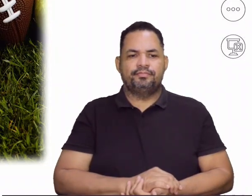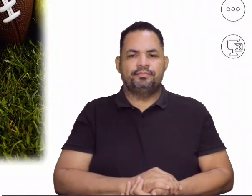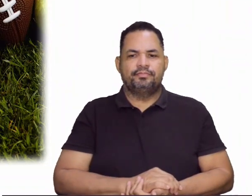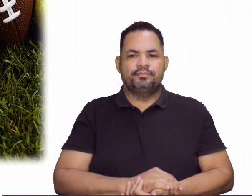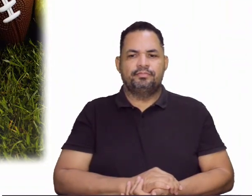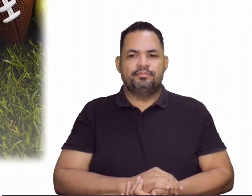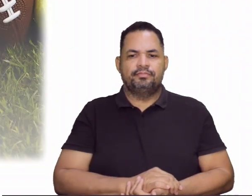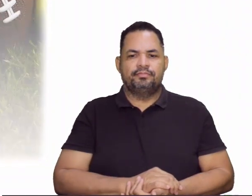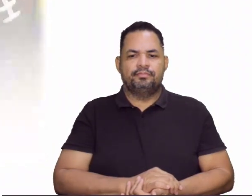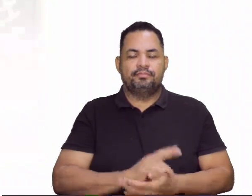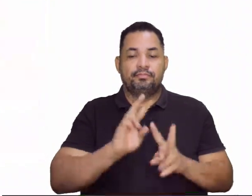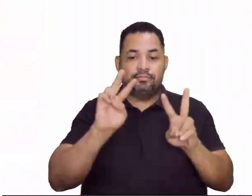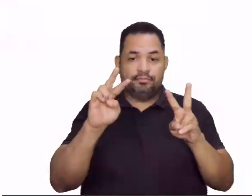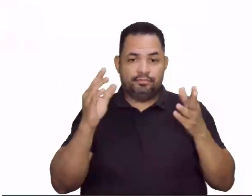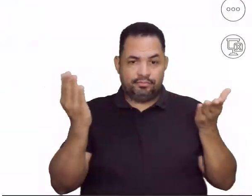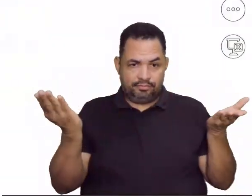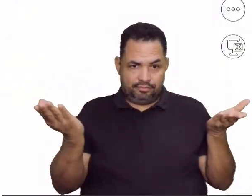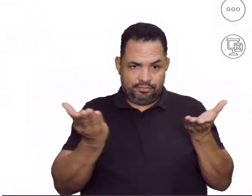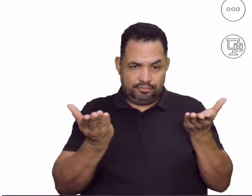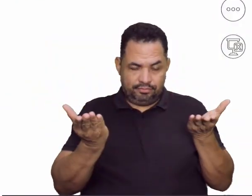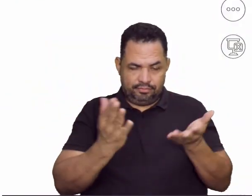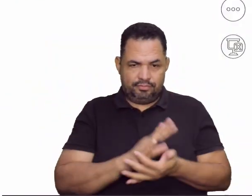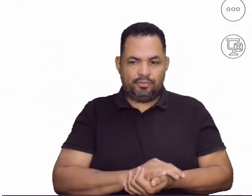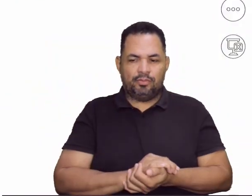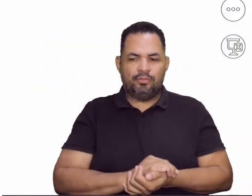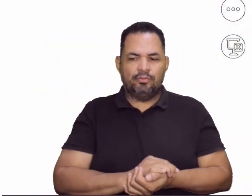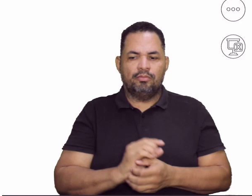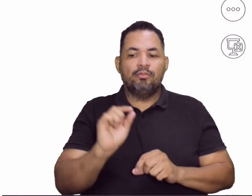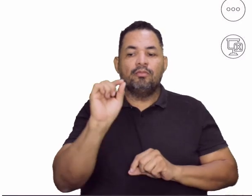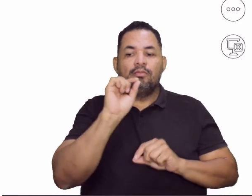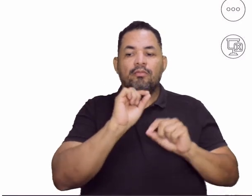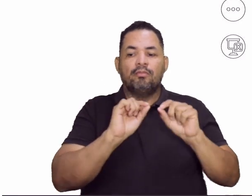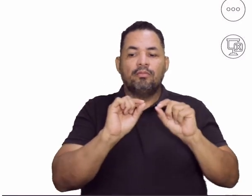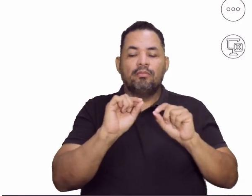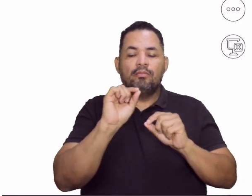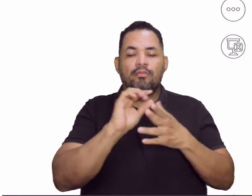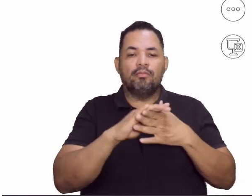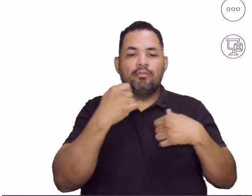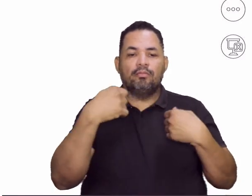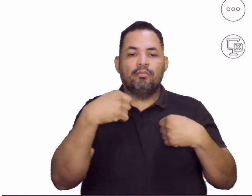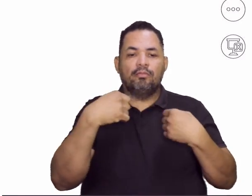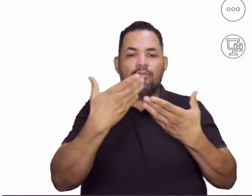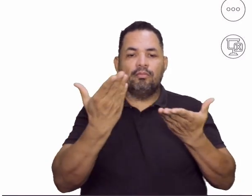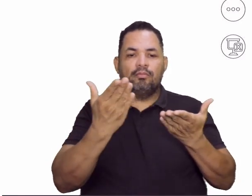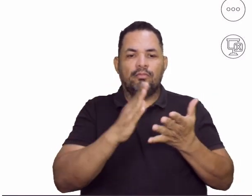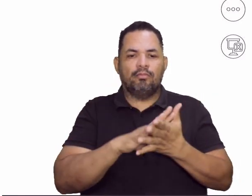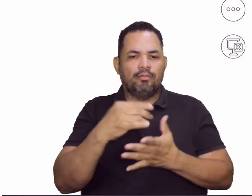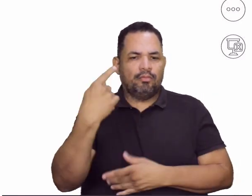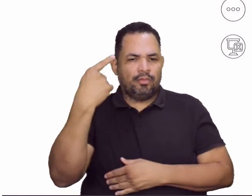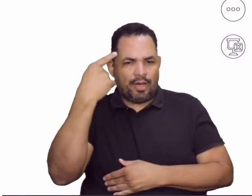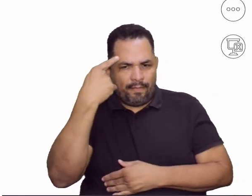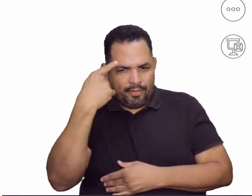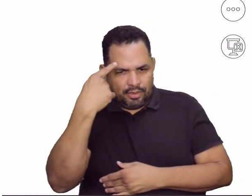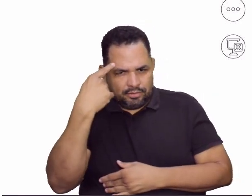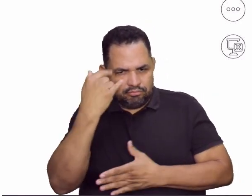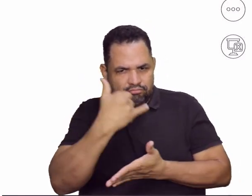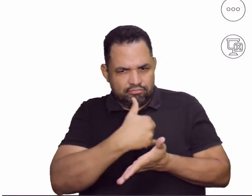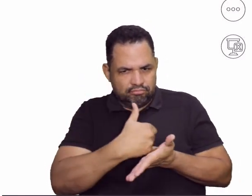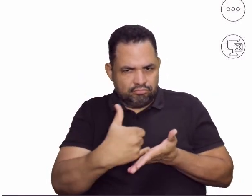temática aí. Para isso, o que eu vou abordar com vocês? Então, temos aqui reflexões